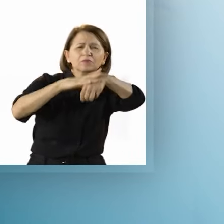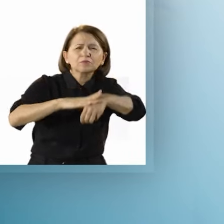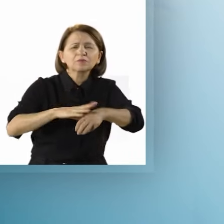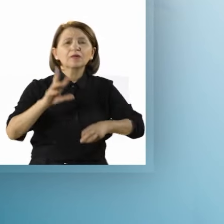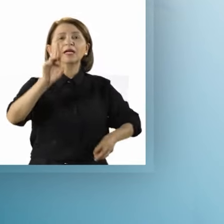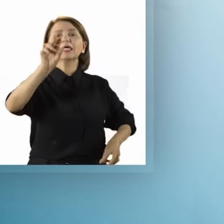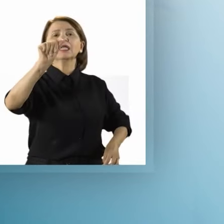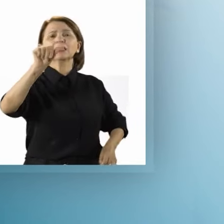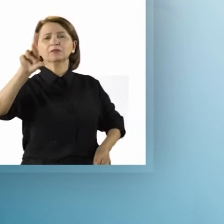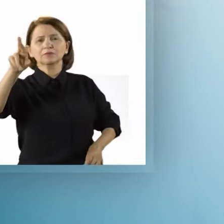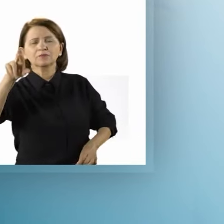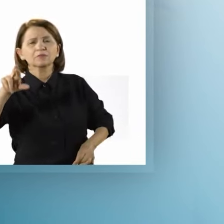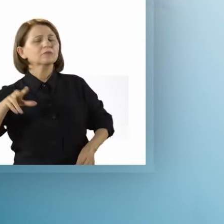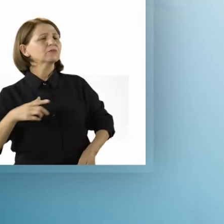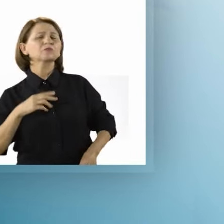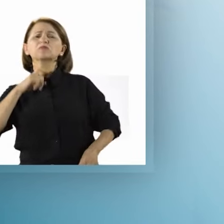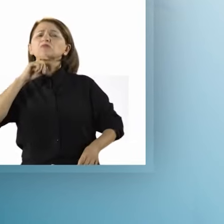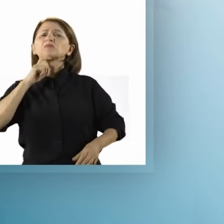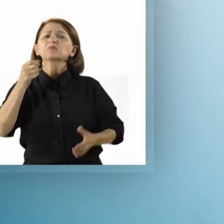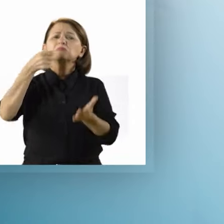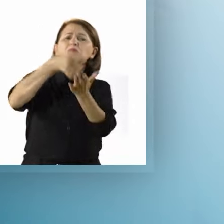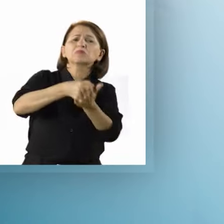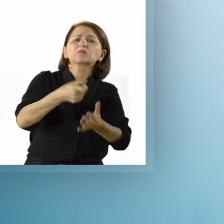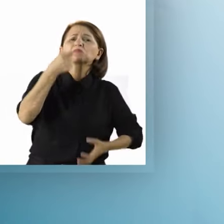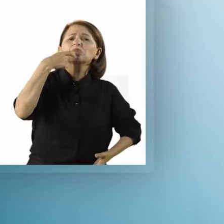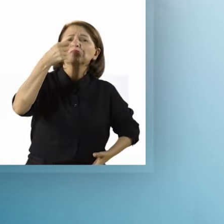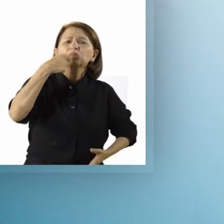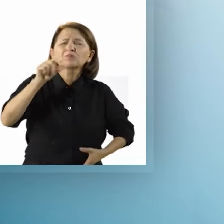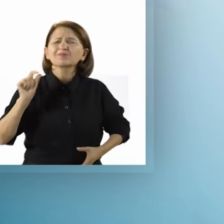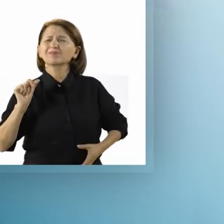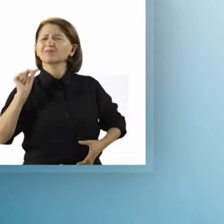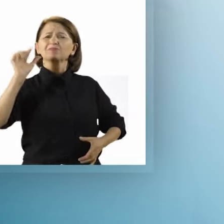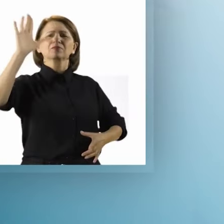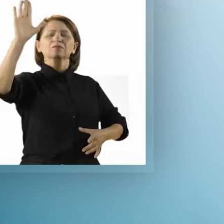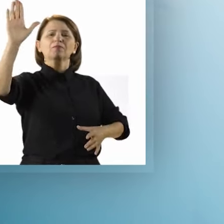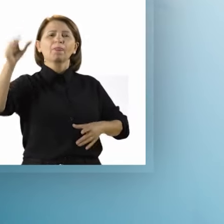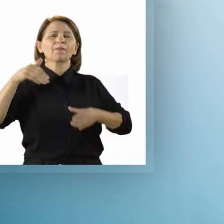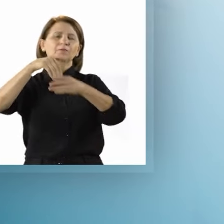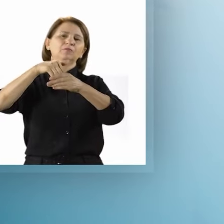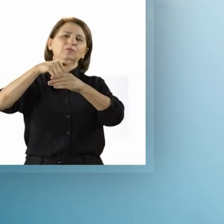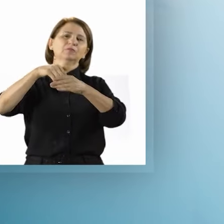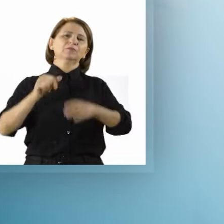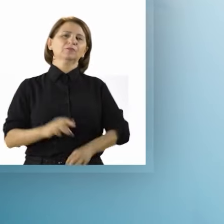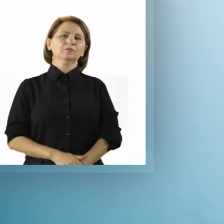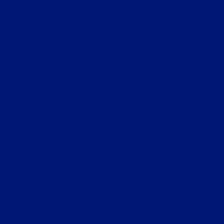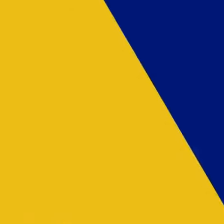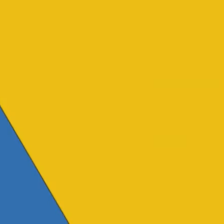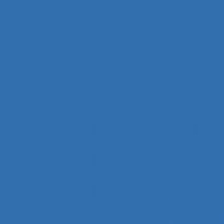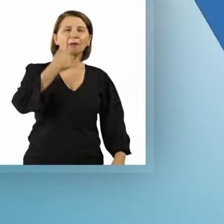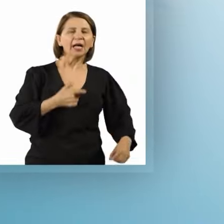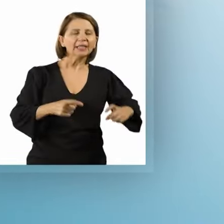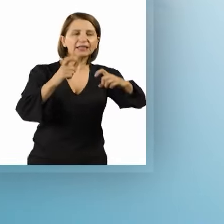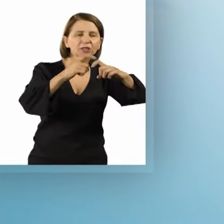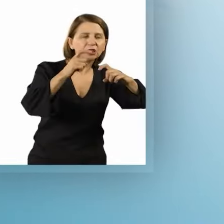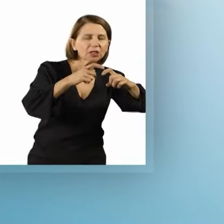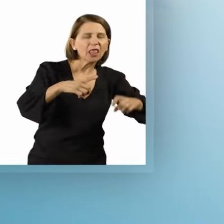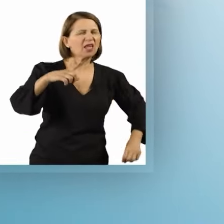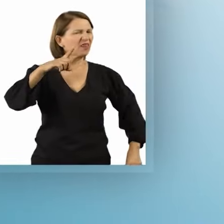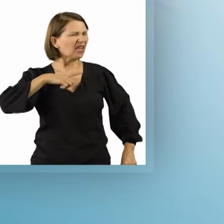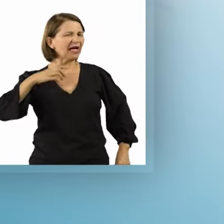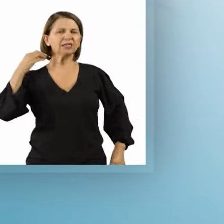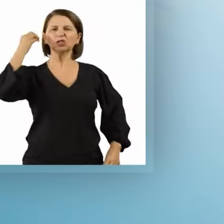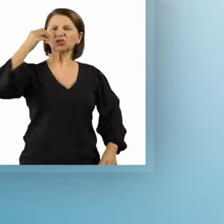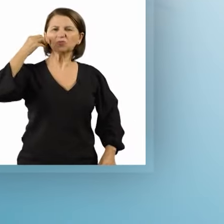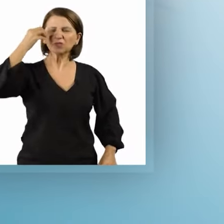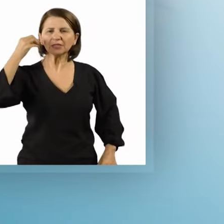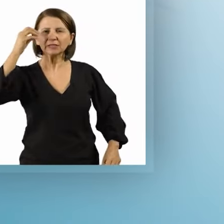doença rara. Muitos não podem comprar remédio de alto custo. Conto com seu voto. Sou médico e